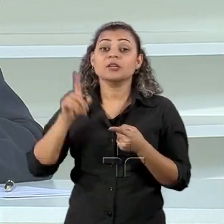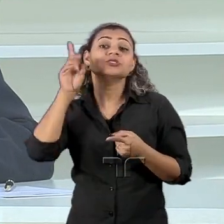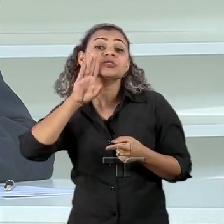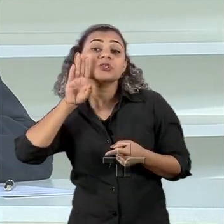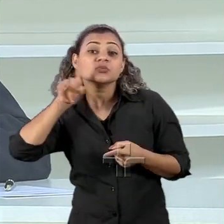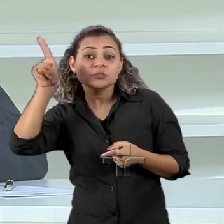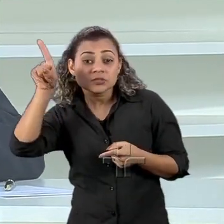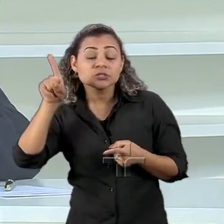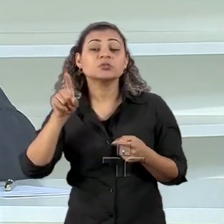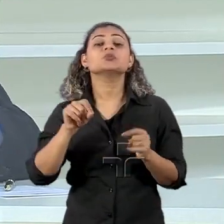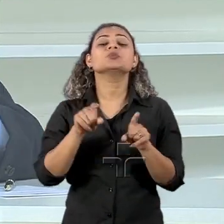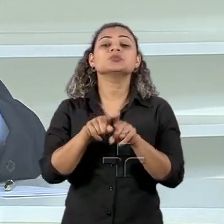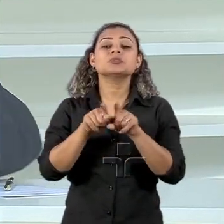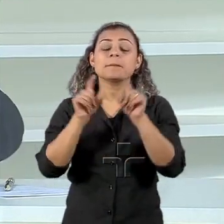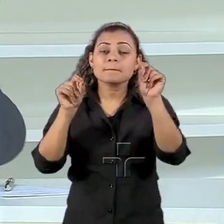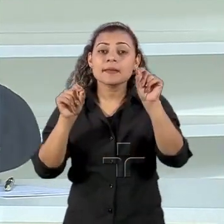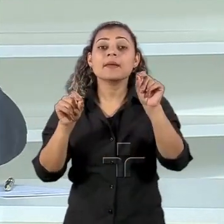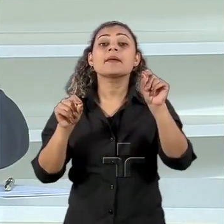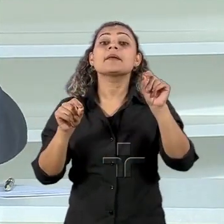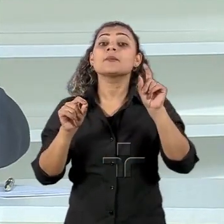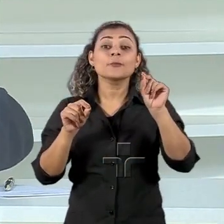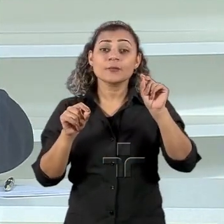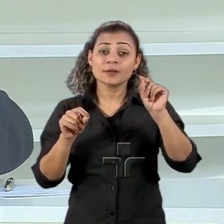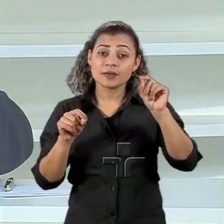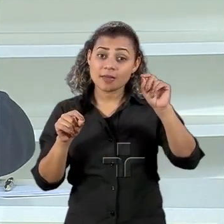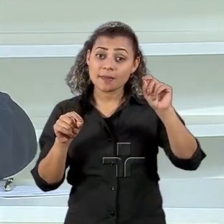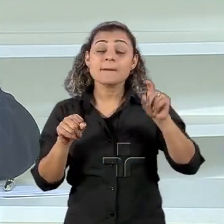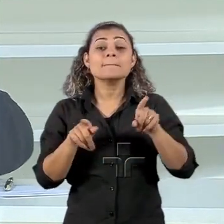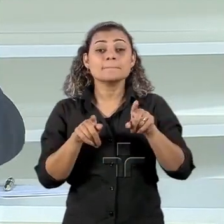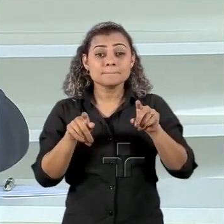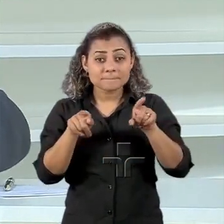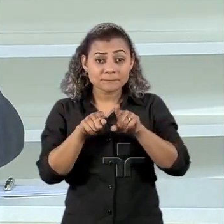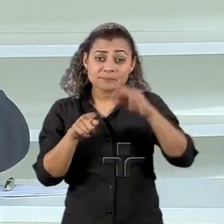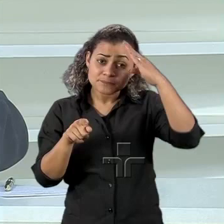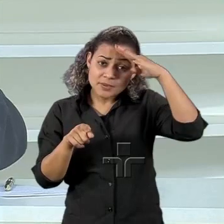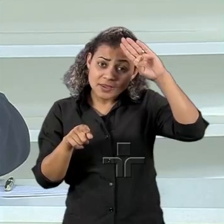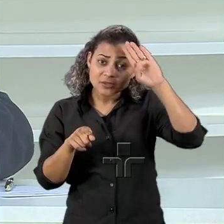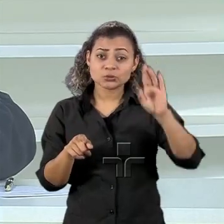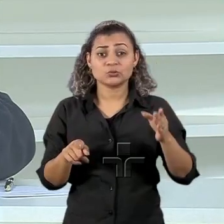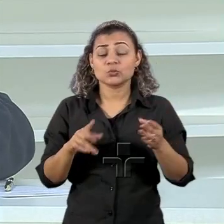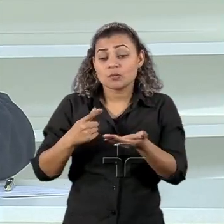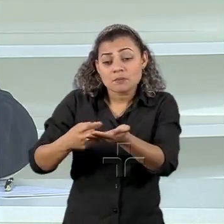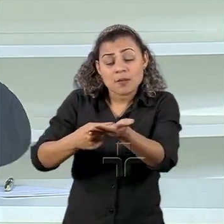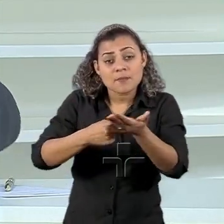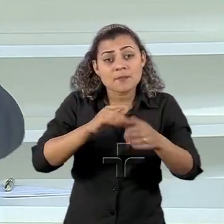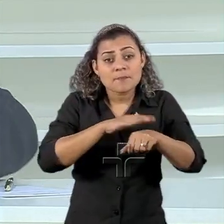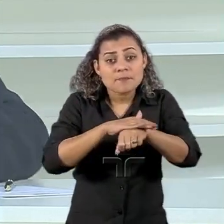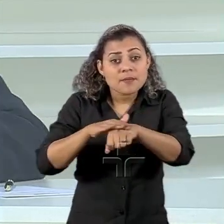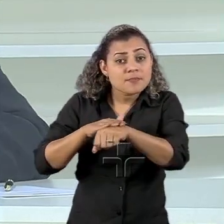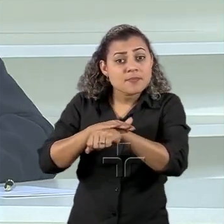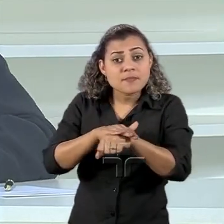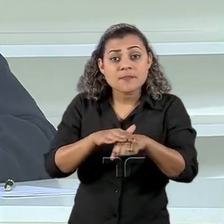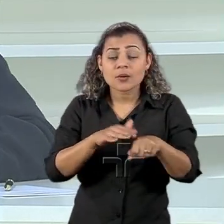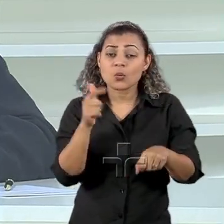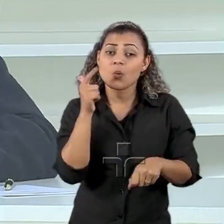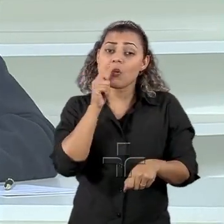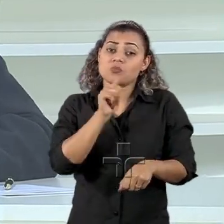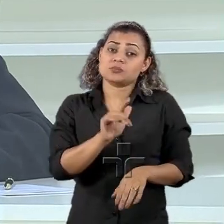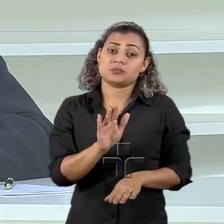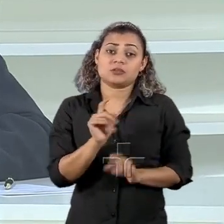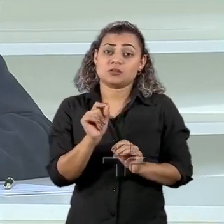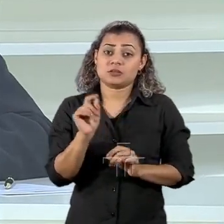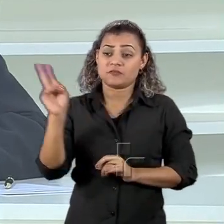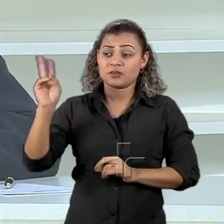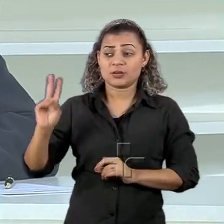o México para que esses países que tem mais interesse na Venezuela encontrem uma fórmula para conversar com o